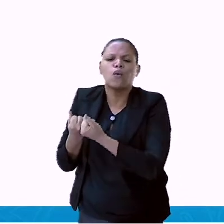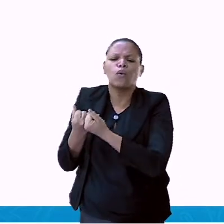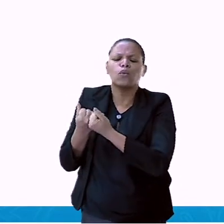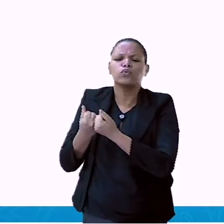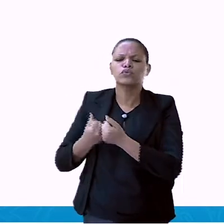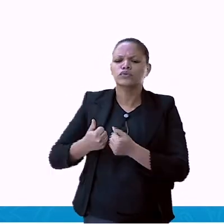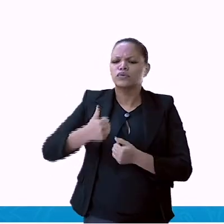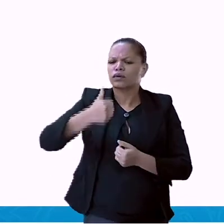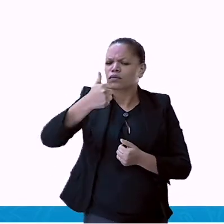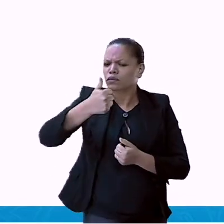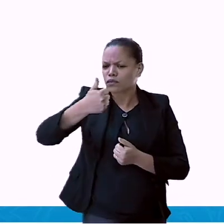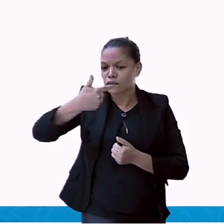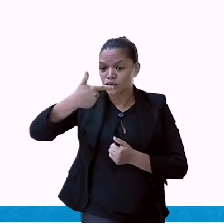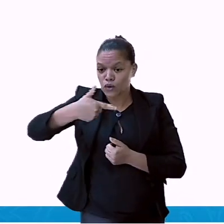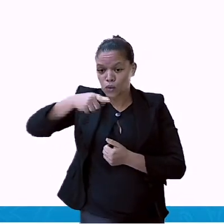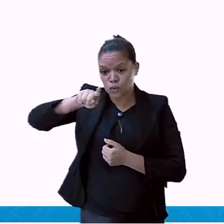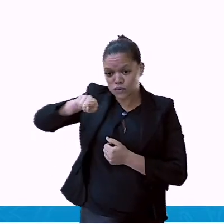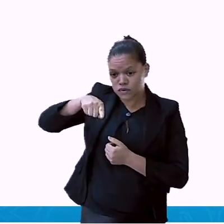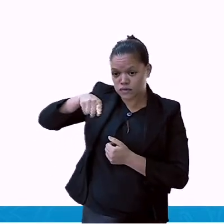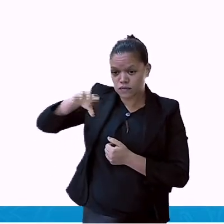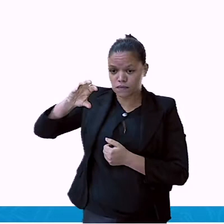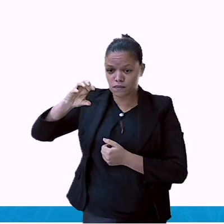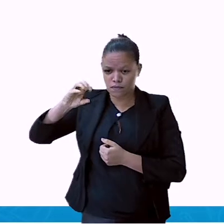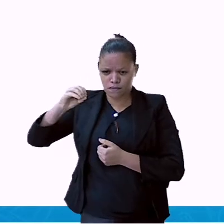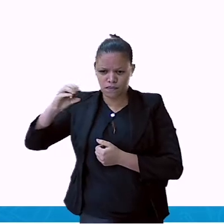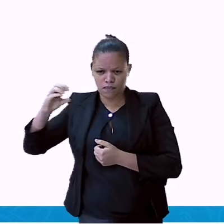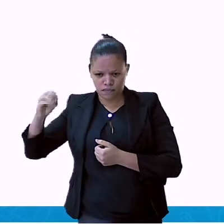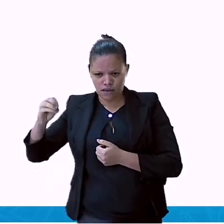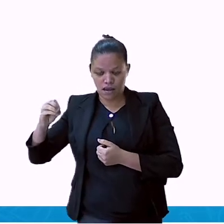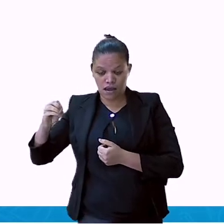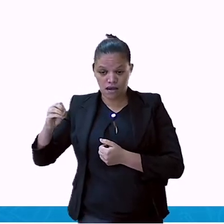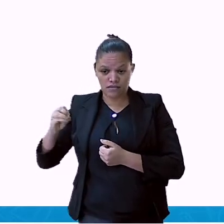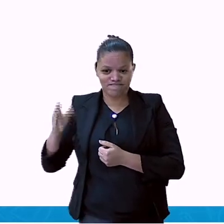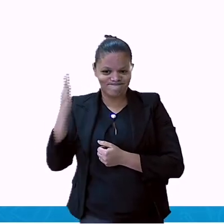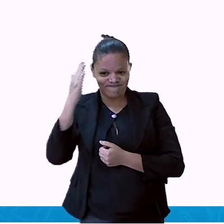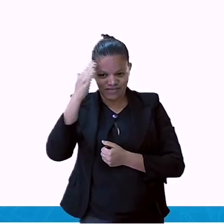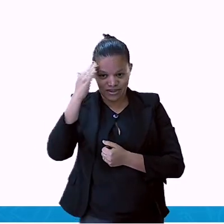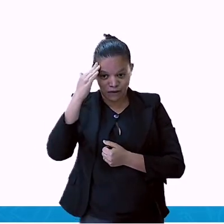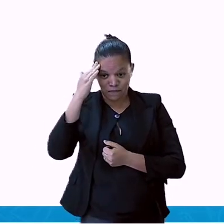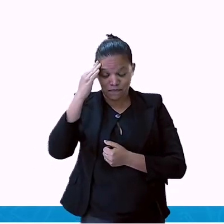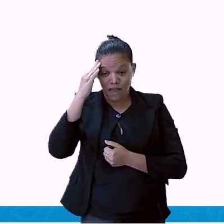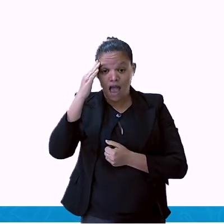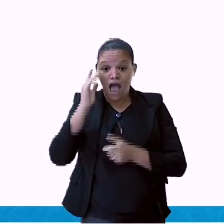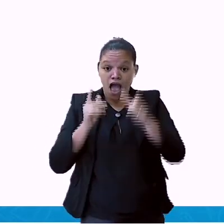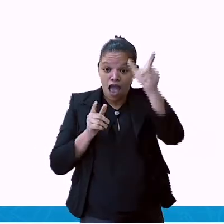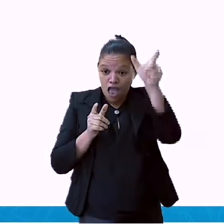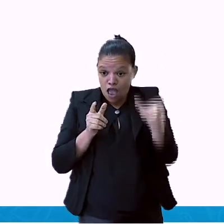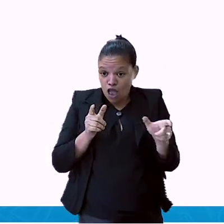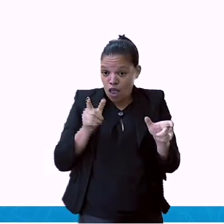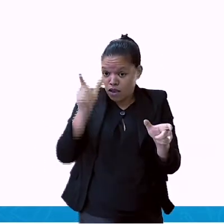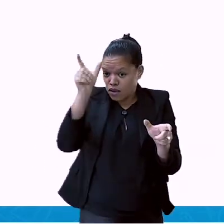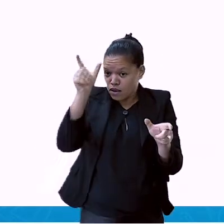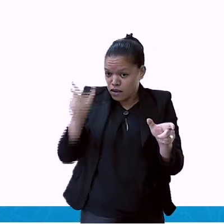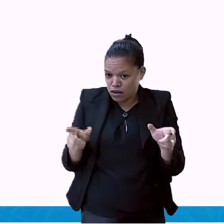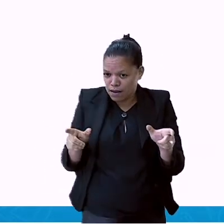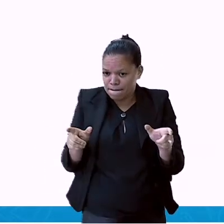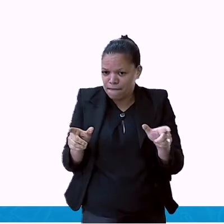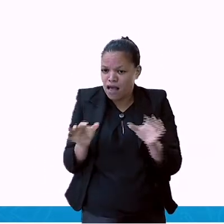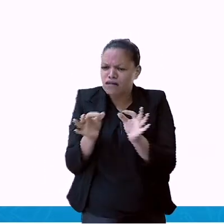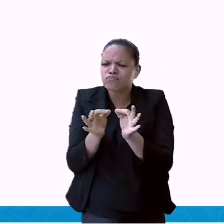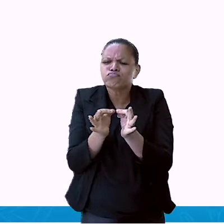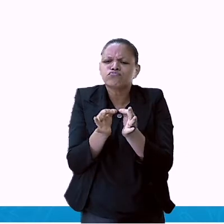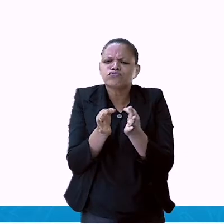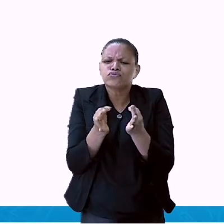E aqui, então, nós temos o quê? Uma tabela simples, porque é muito fácil. Olha, eu tenho o produto que é o leite, que